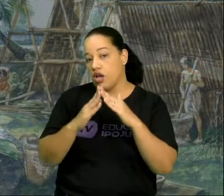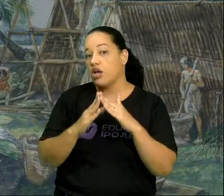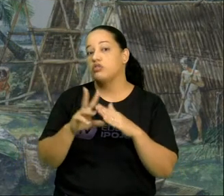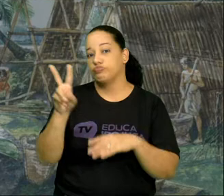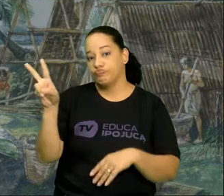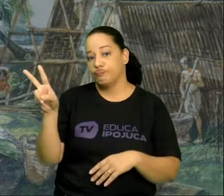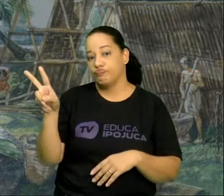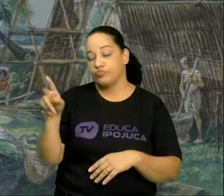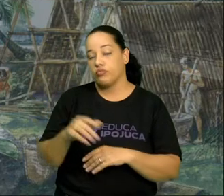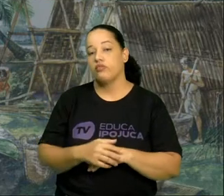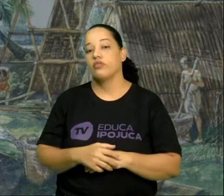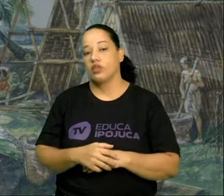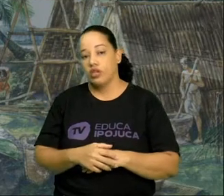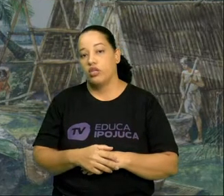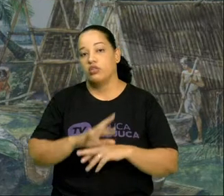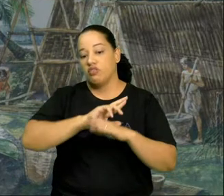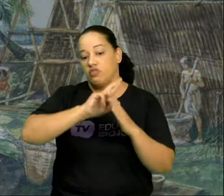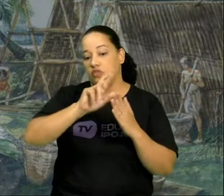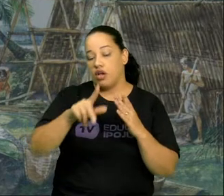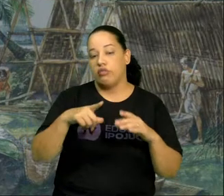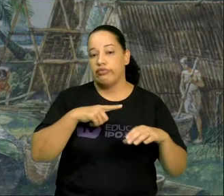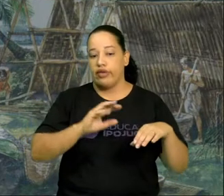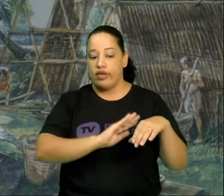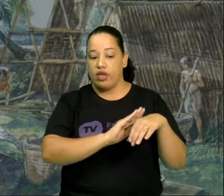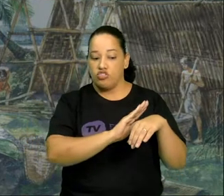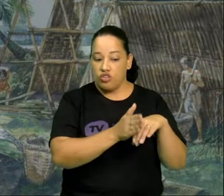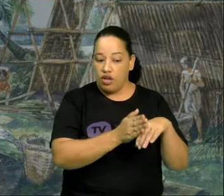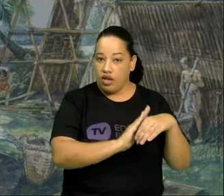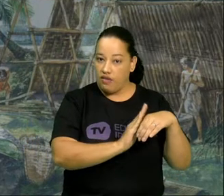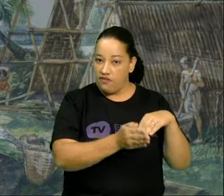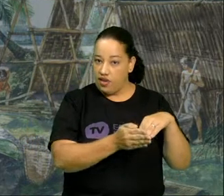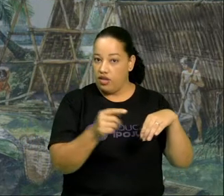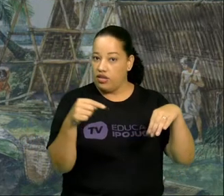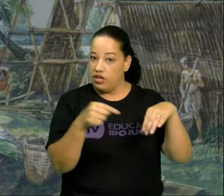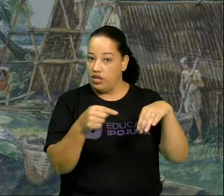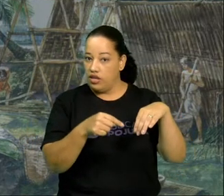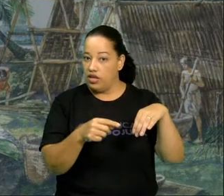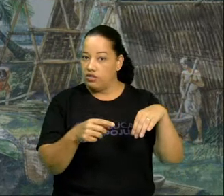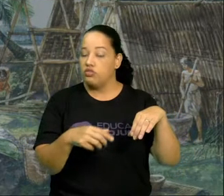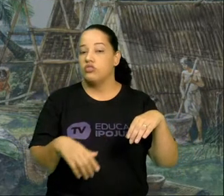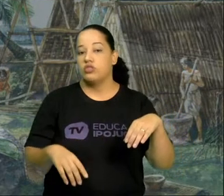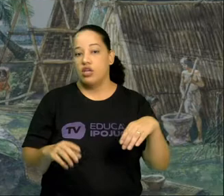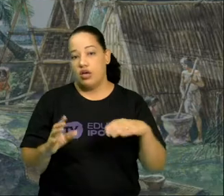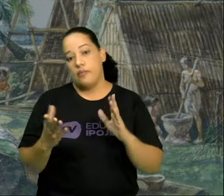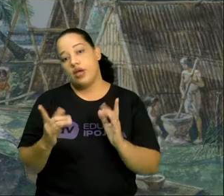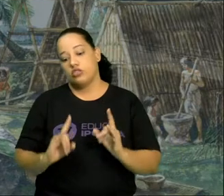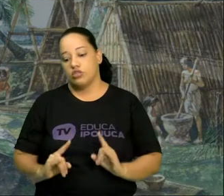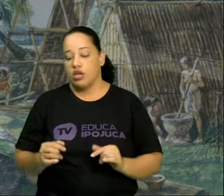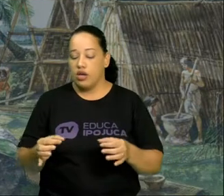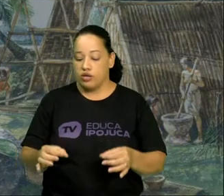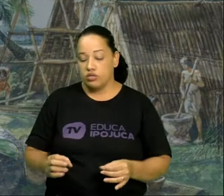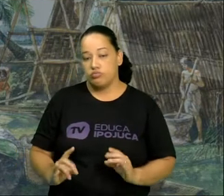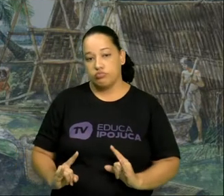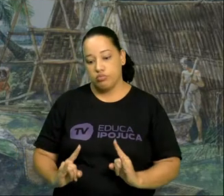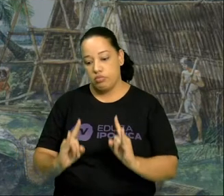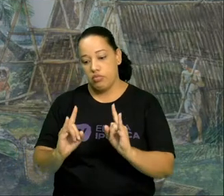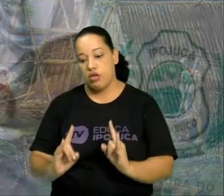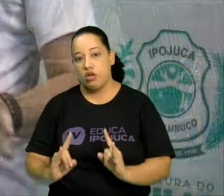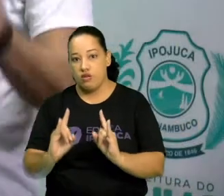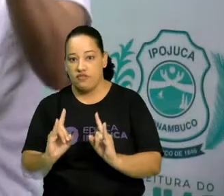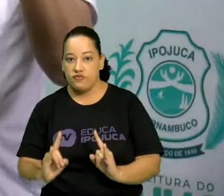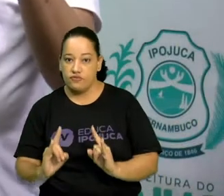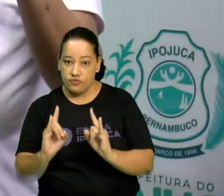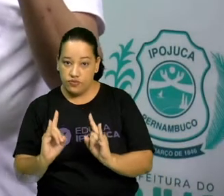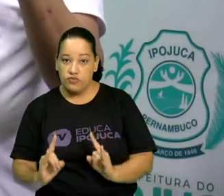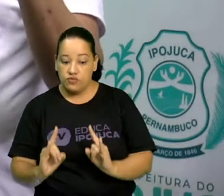construções. Então, as cavernas não é arquitetura, mas as palafitas são. É quando o homem se fixa na